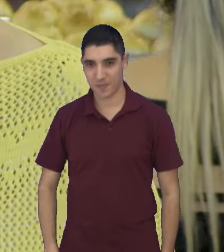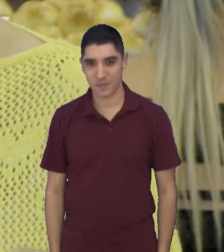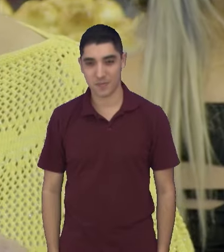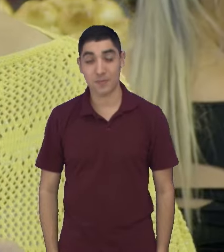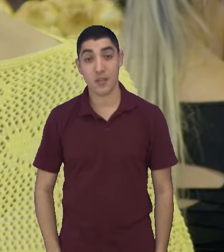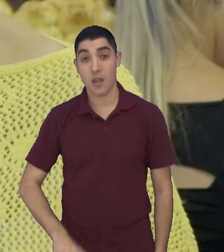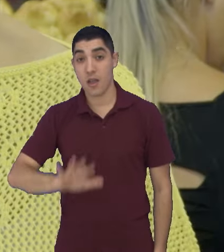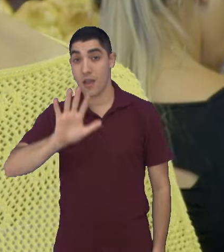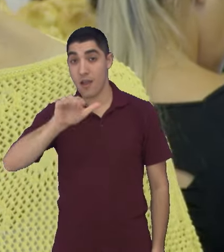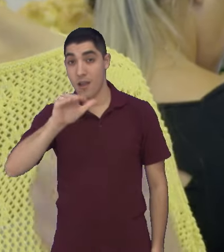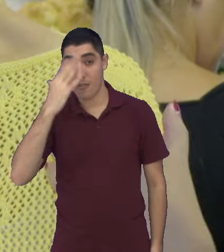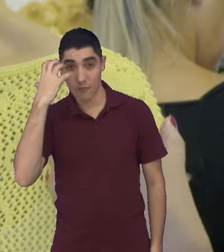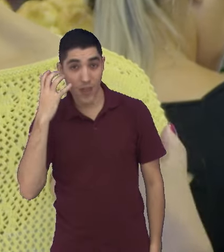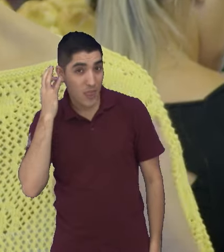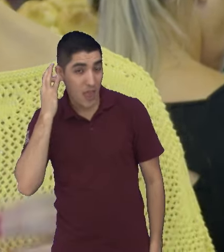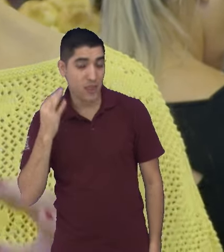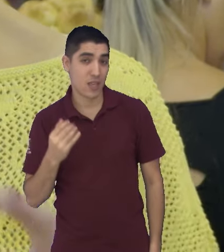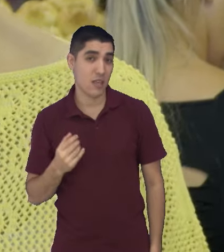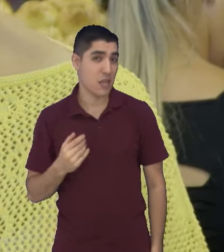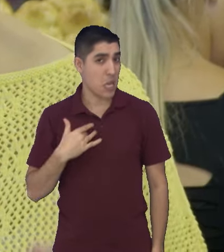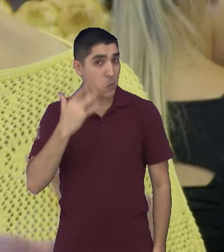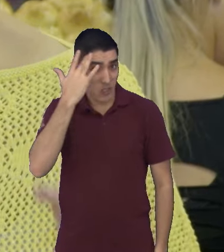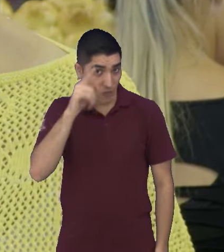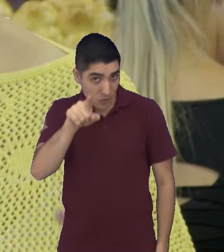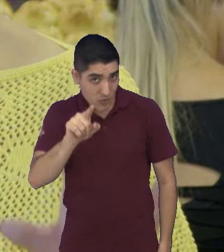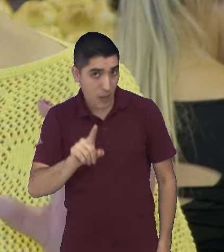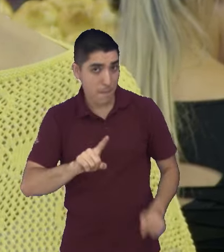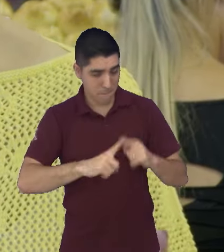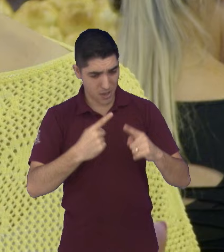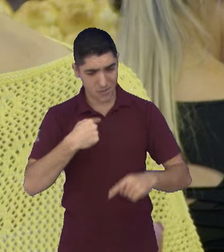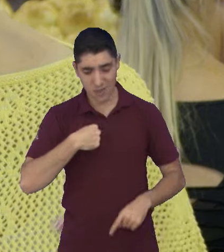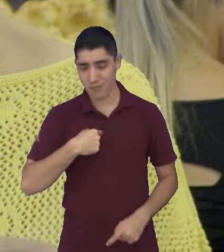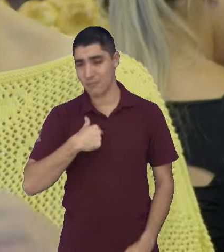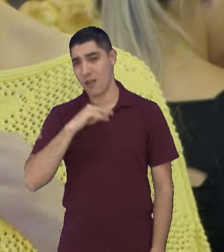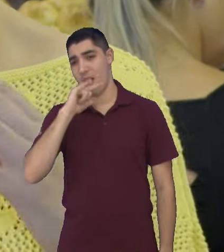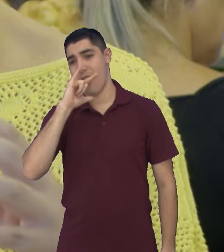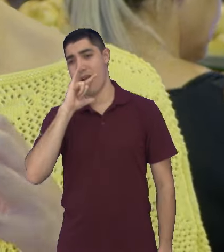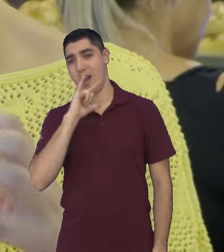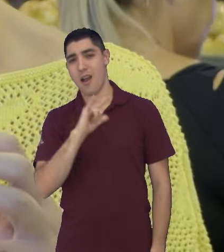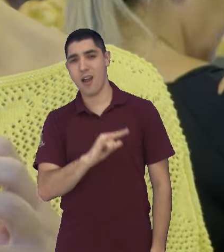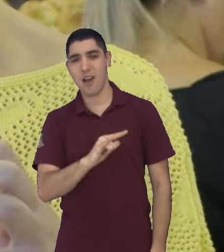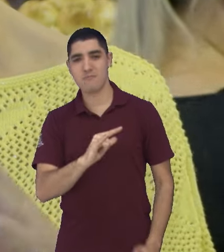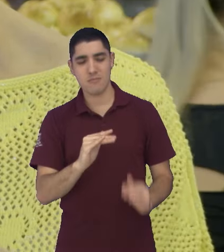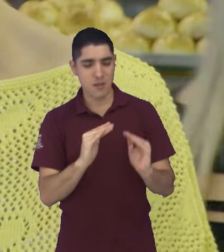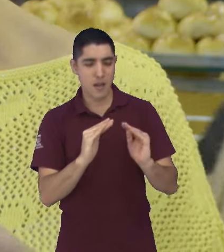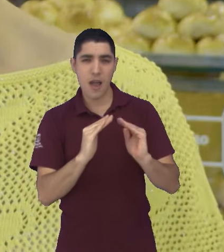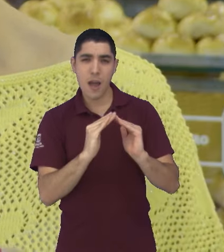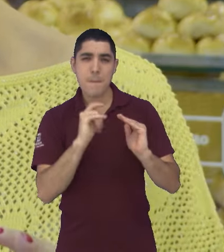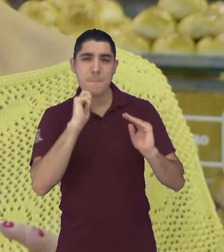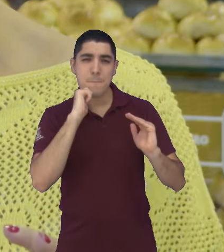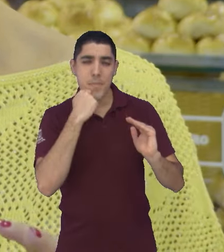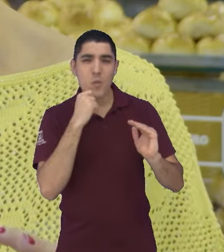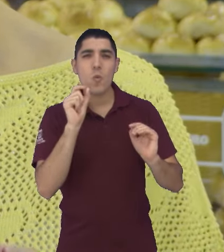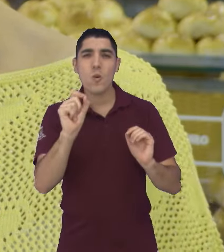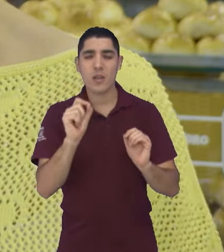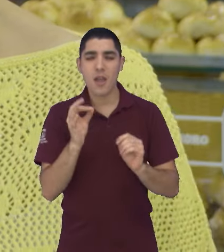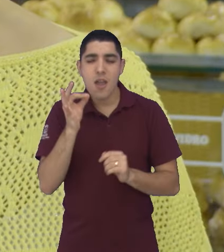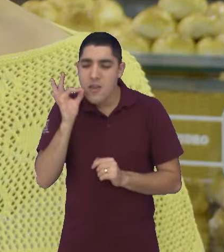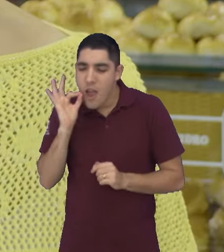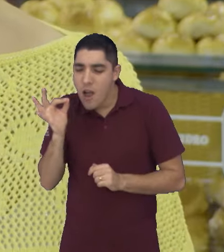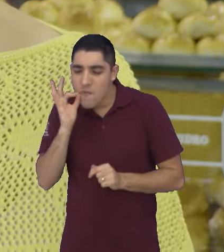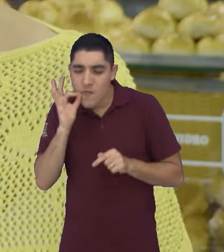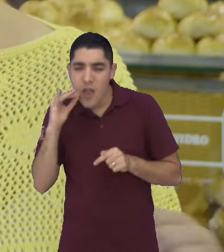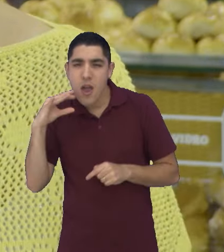Fernanda, eu não sei você, mas eu amo tomar um cafezinho com aquele pãozinho bem quentinho, manteiga derretendo, sabe?